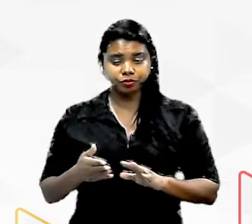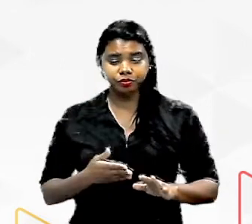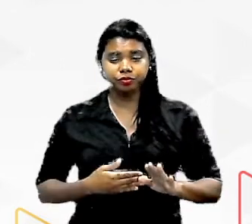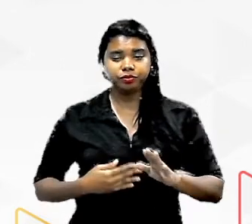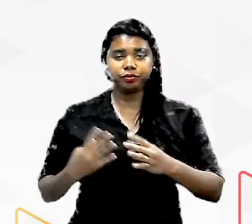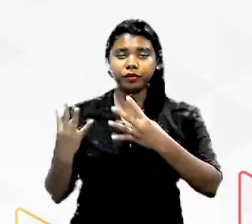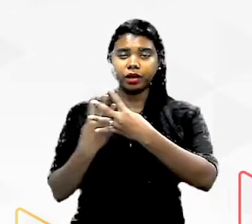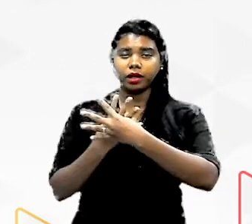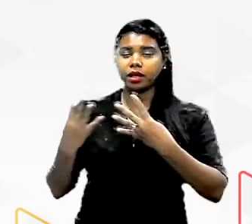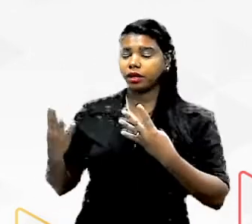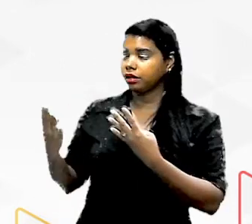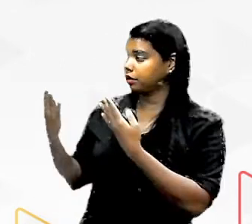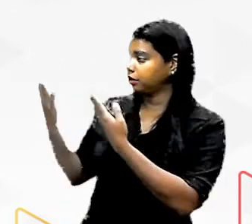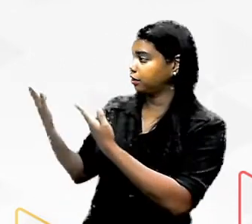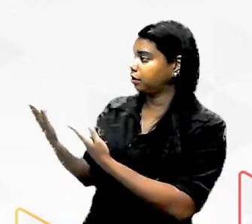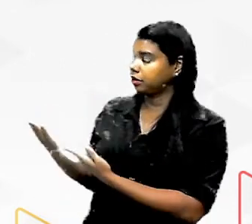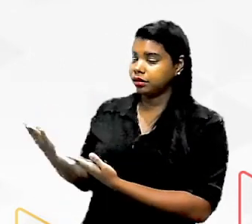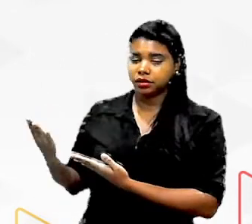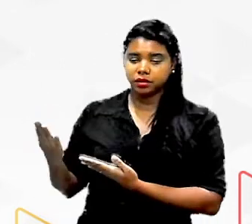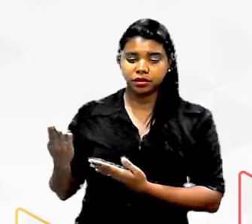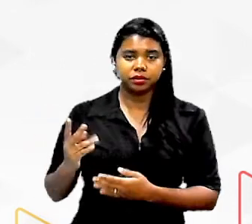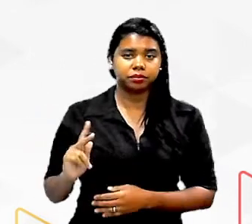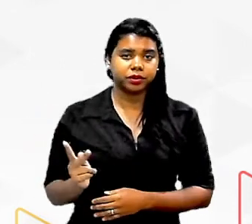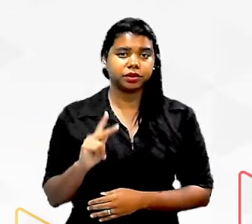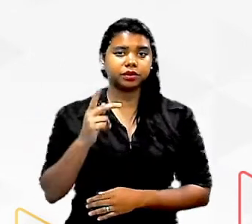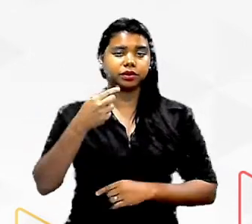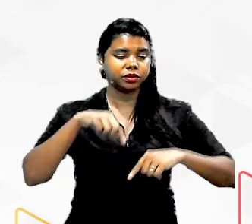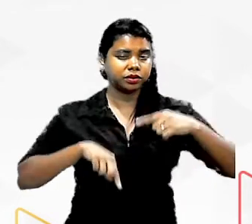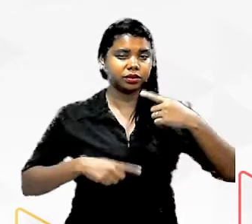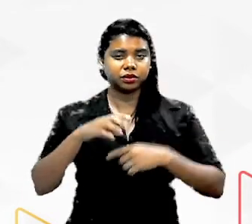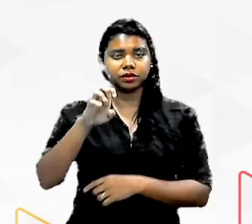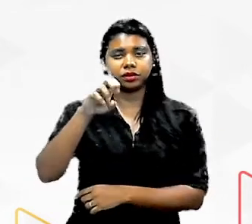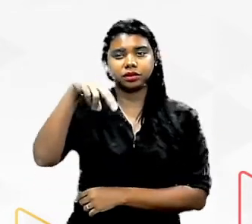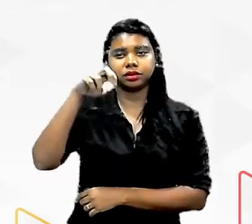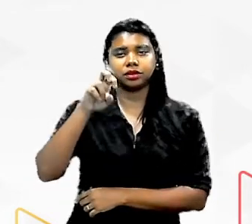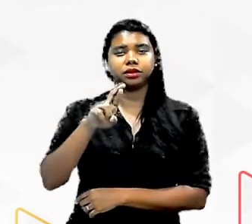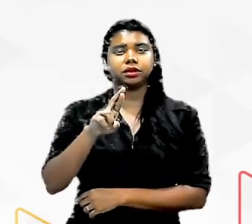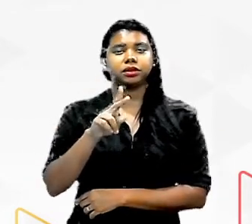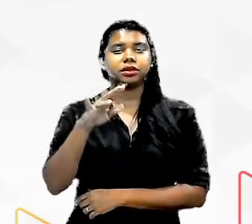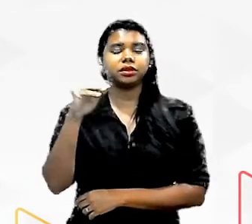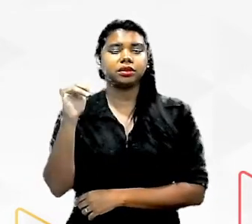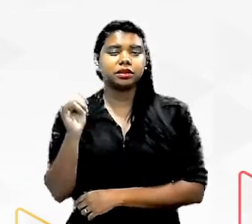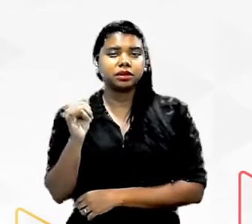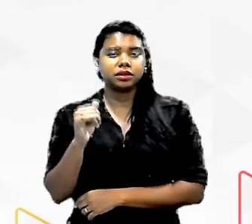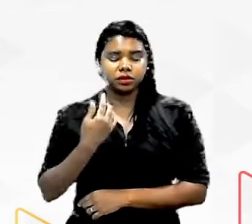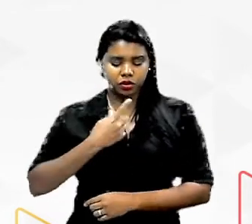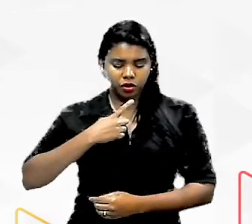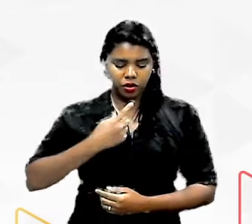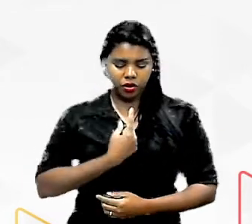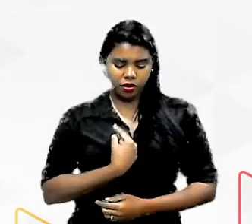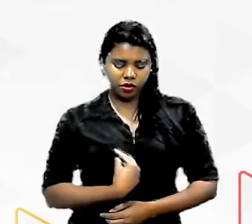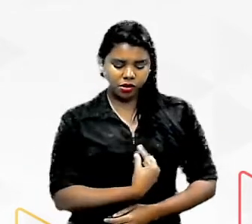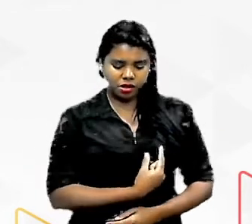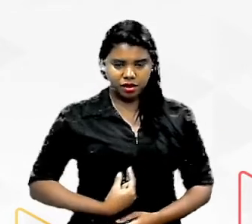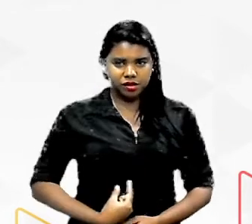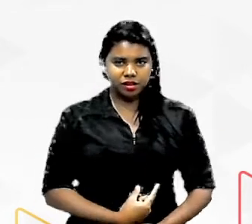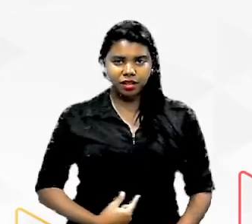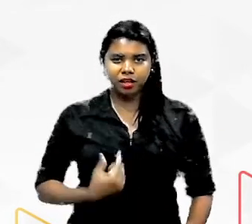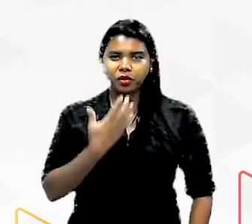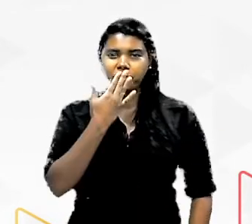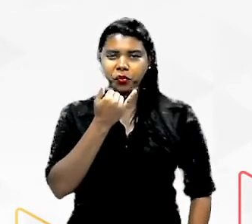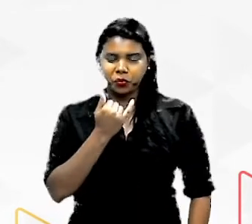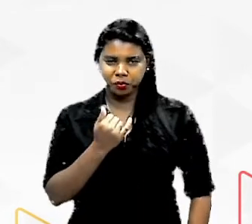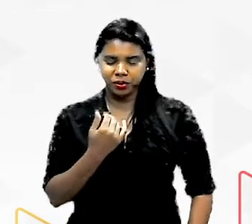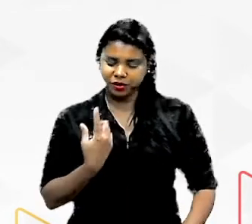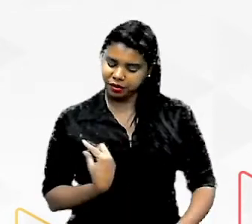tabela vai ter que ter lá o valor energético ou seja, quando a gente fizer a digestão daquele alimento a gente consumir ele, fizer